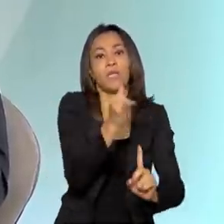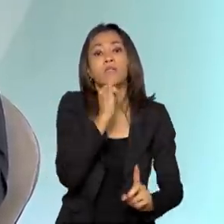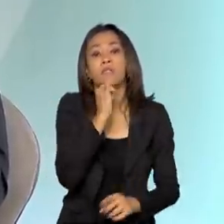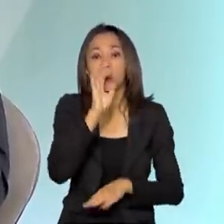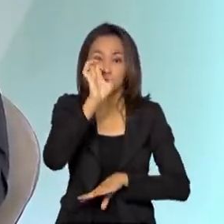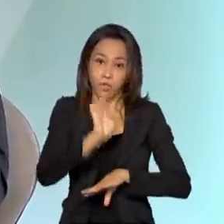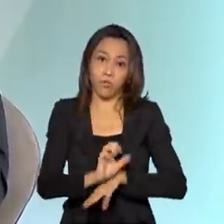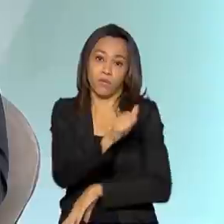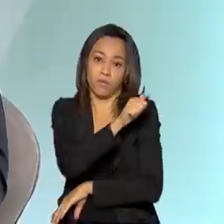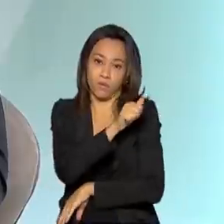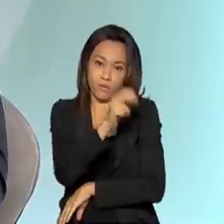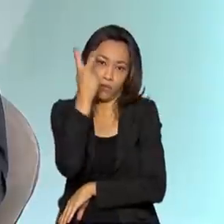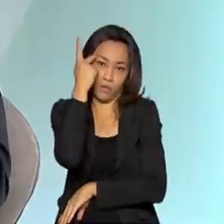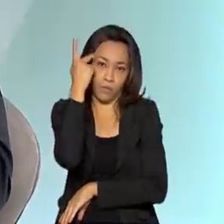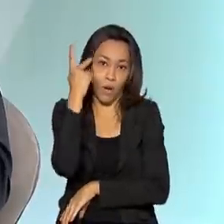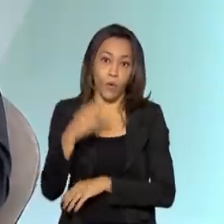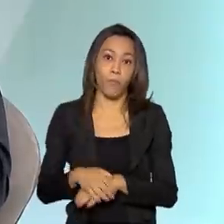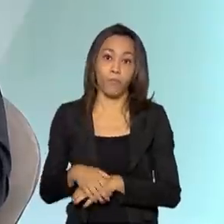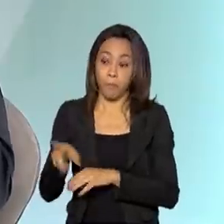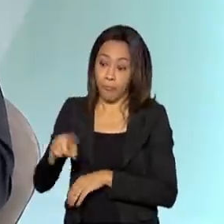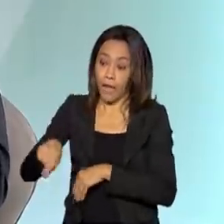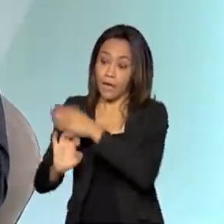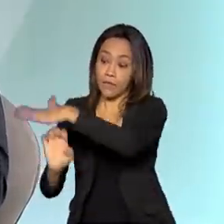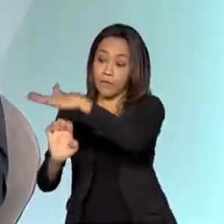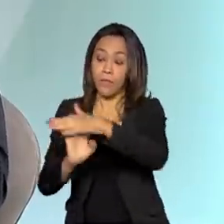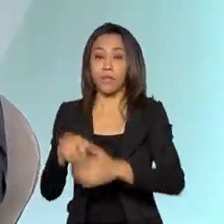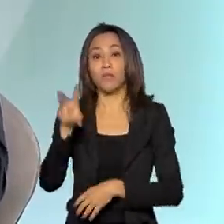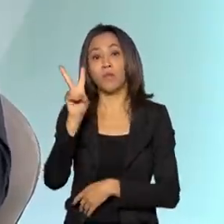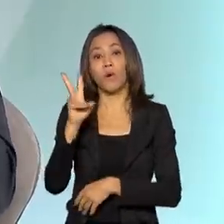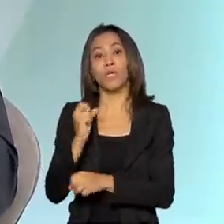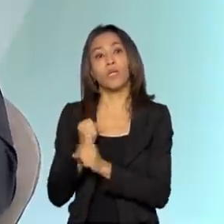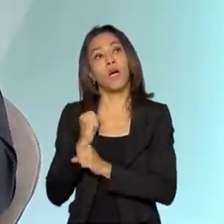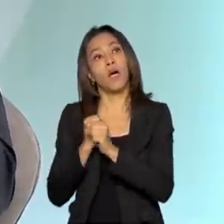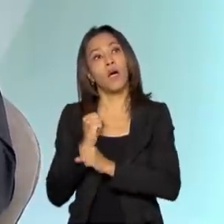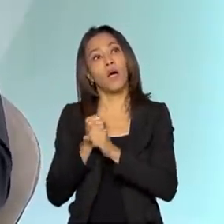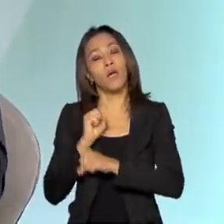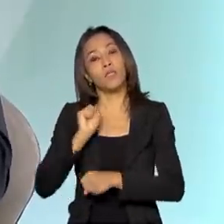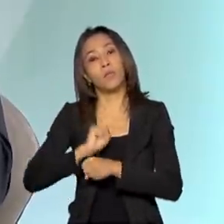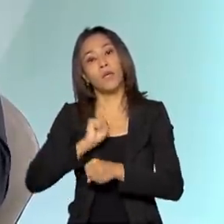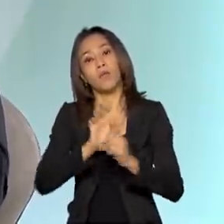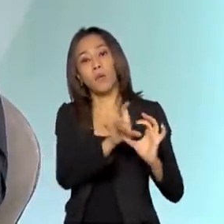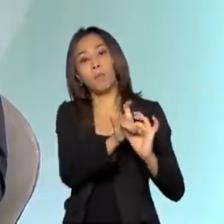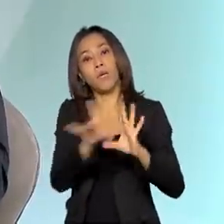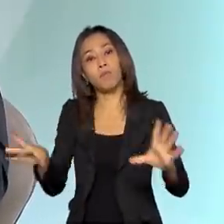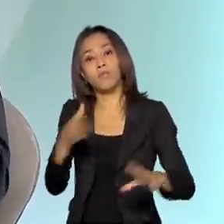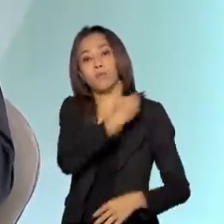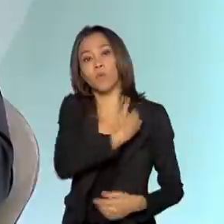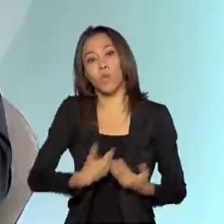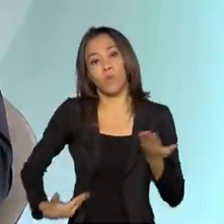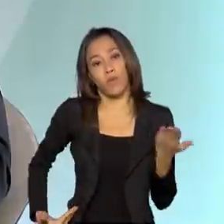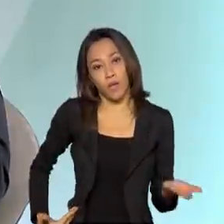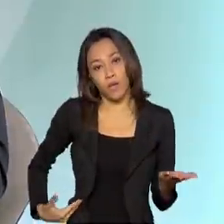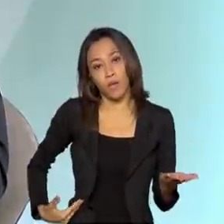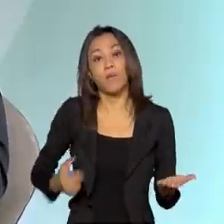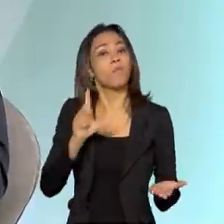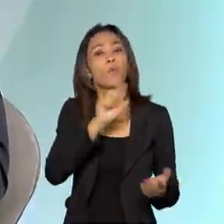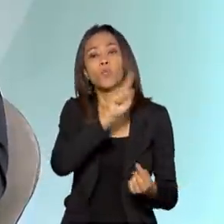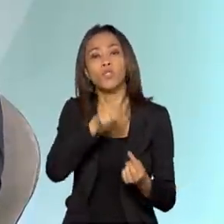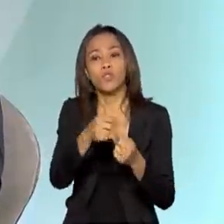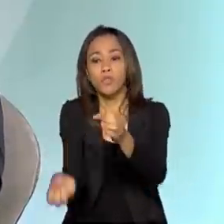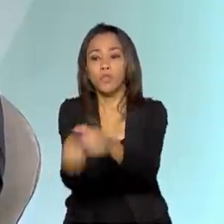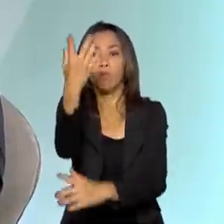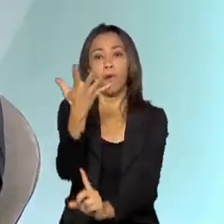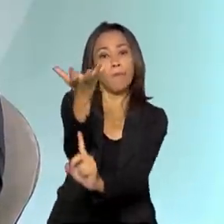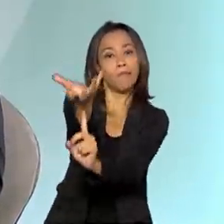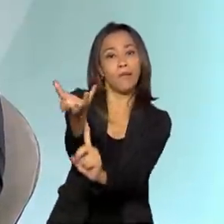de São Paulo, as operadoras passaram mais de dois anos sem conseguir uma licença para instalar um novo site, uma nova antena. Isso, com certeza,